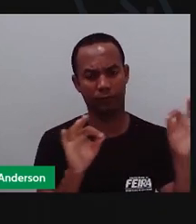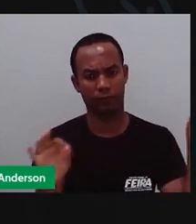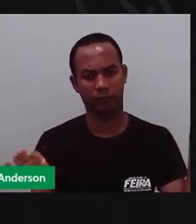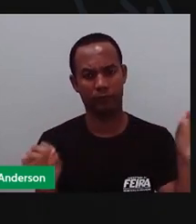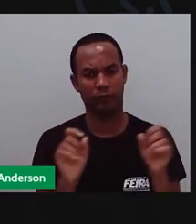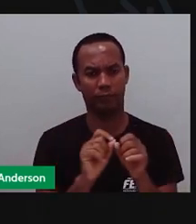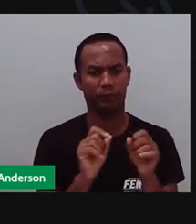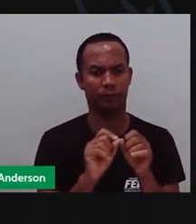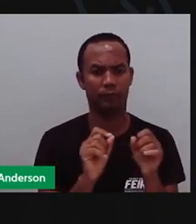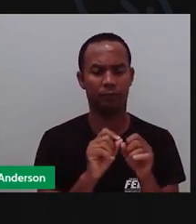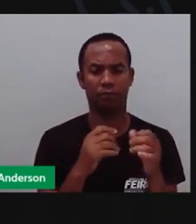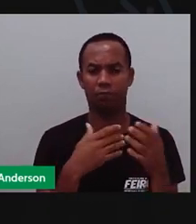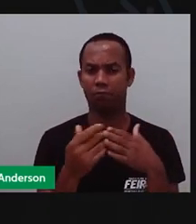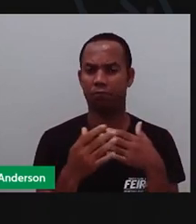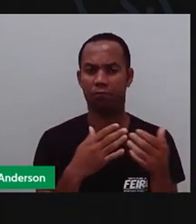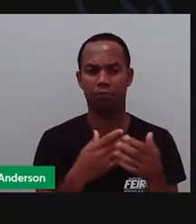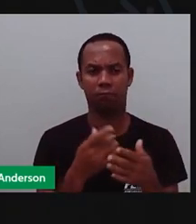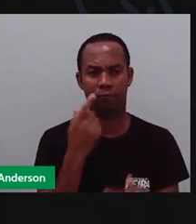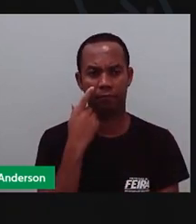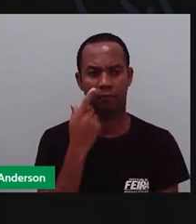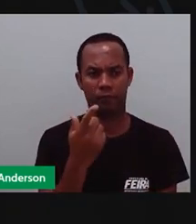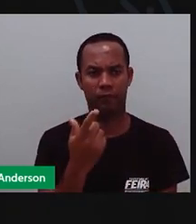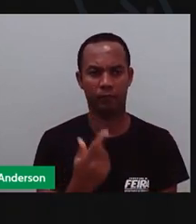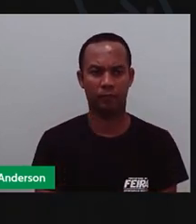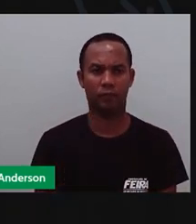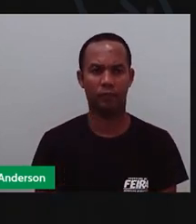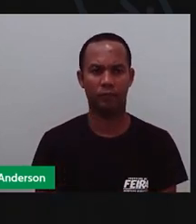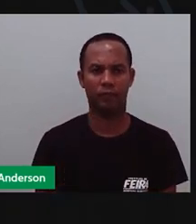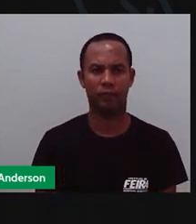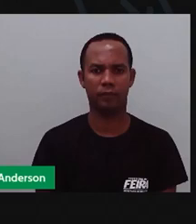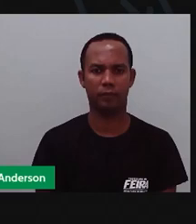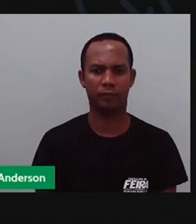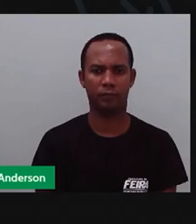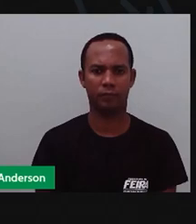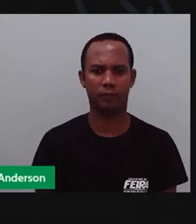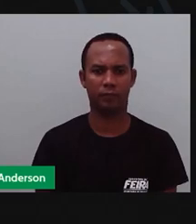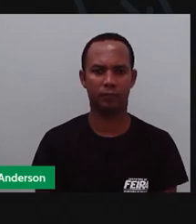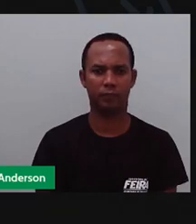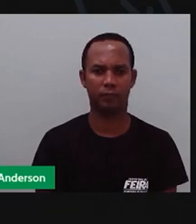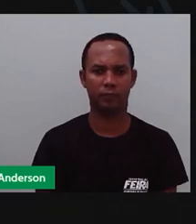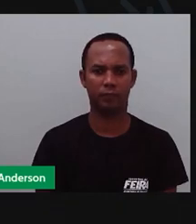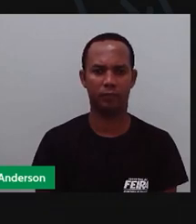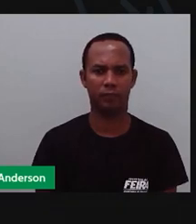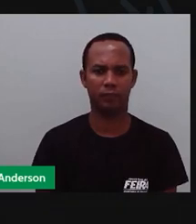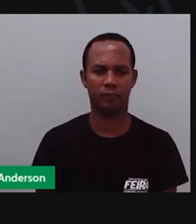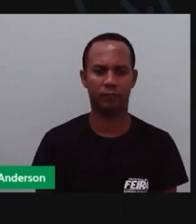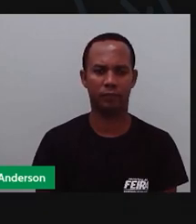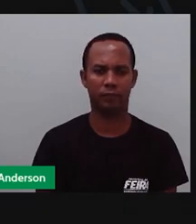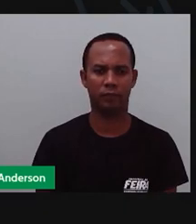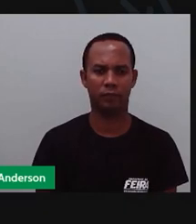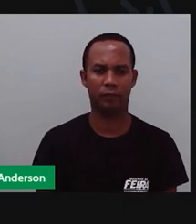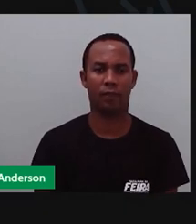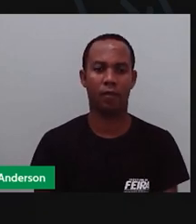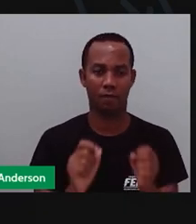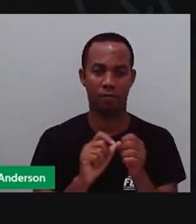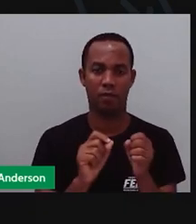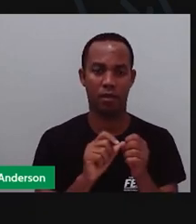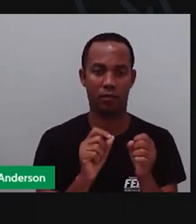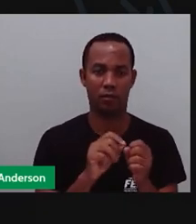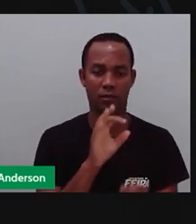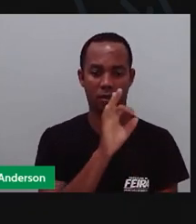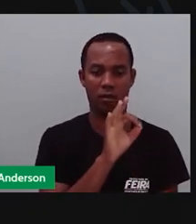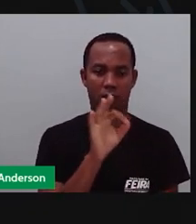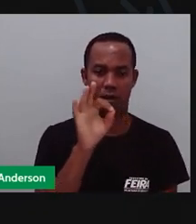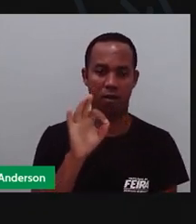produzir. Olha só o gráfico da Pro. Todo coloridozinho. Né? Façam gráfico de vocês